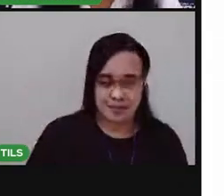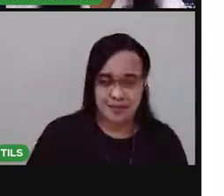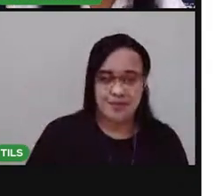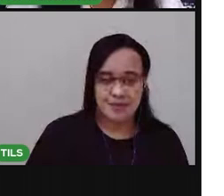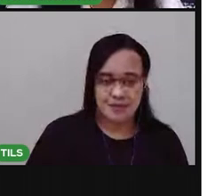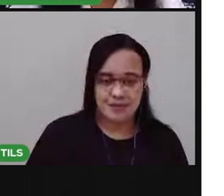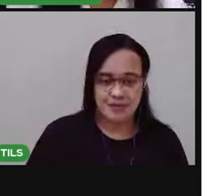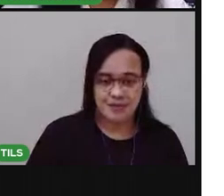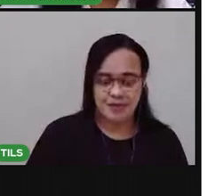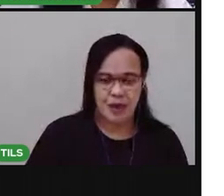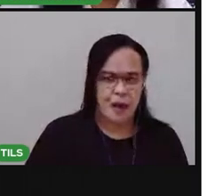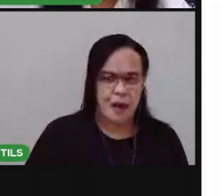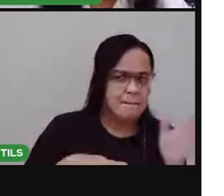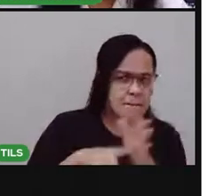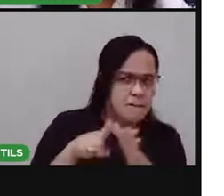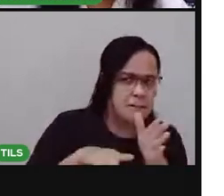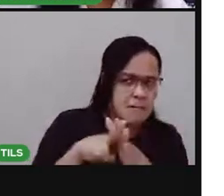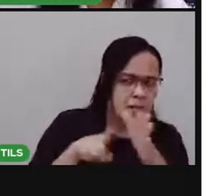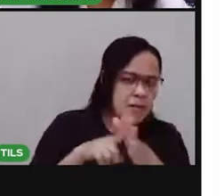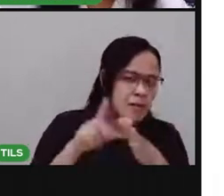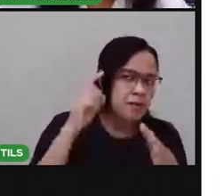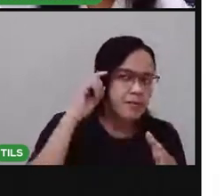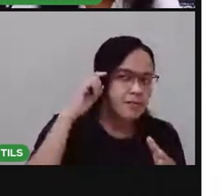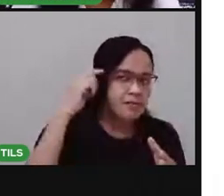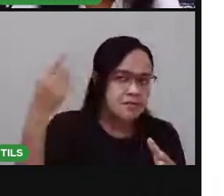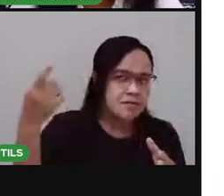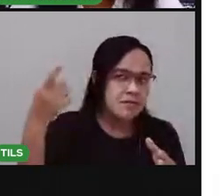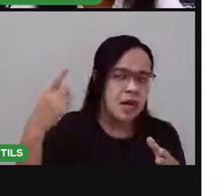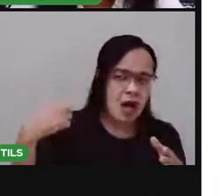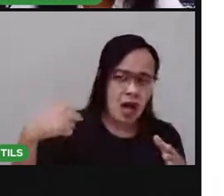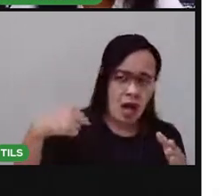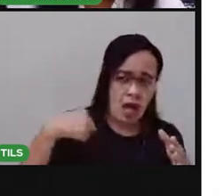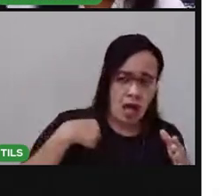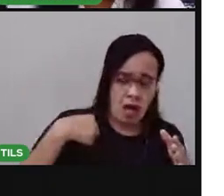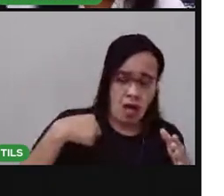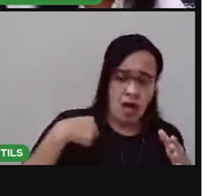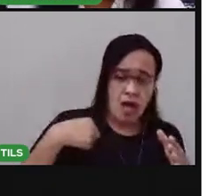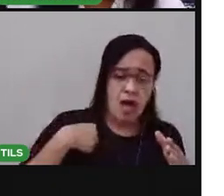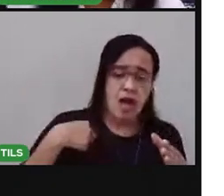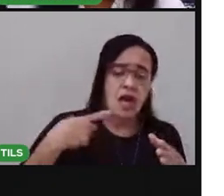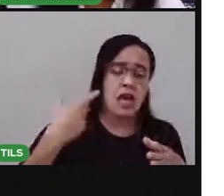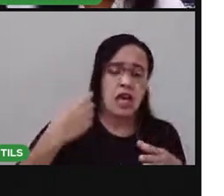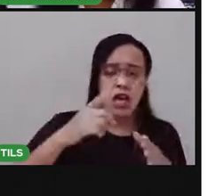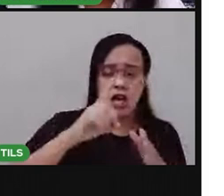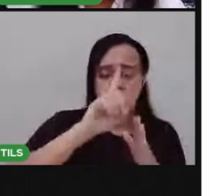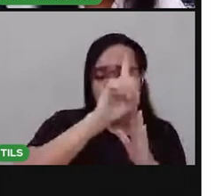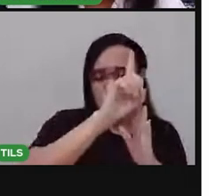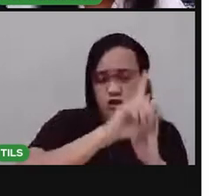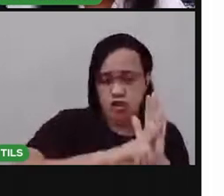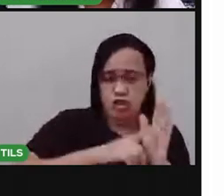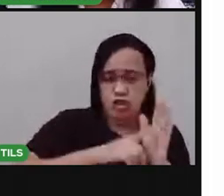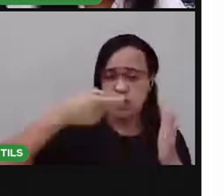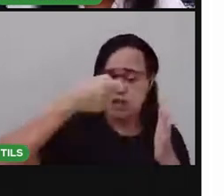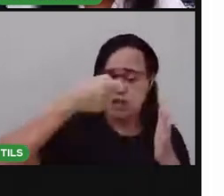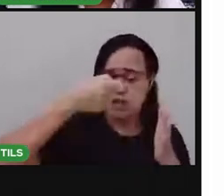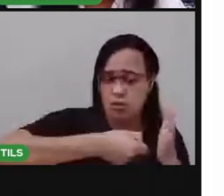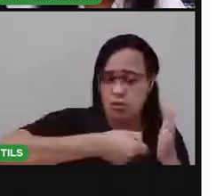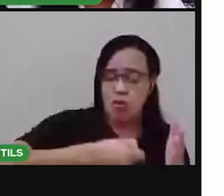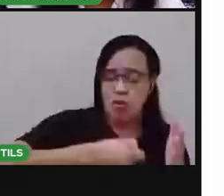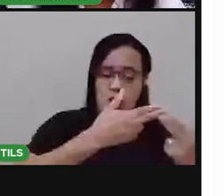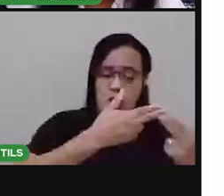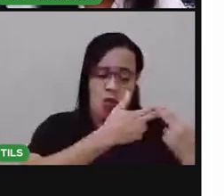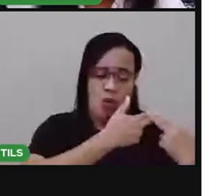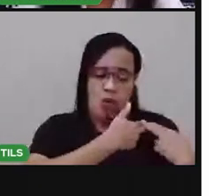Você já se perguntou qual é a sua função, qual é o dever, a sua responsabilidade na sua casa?